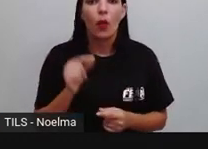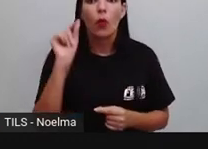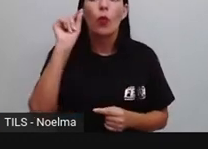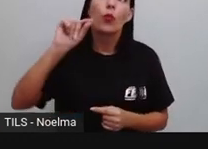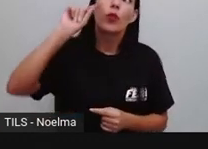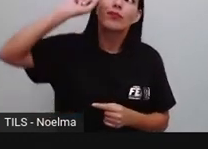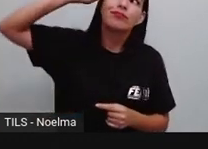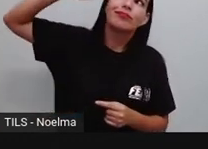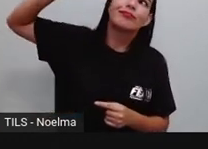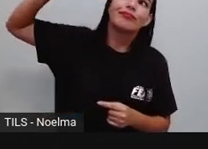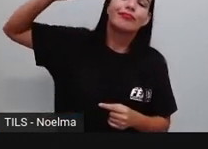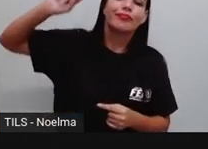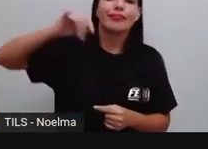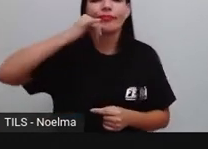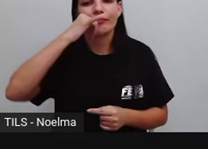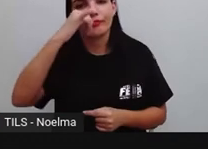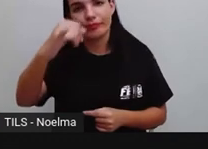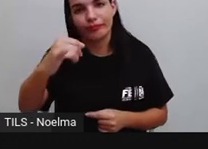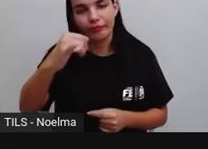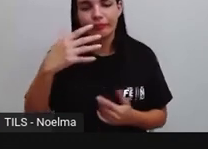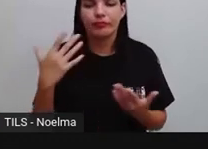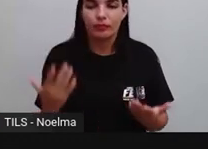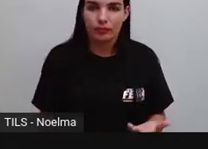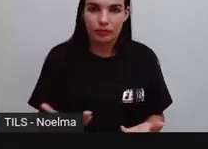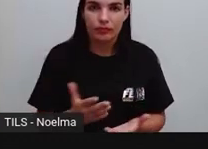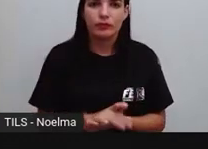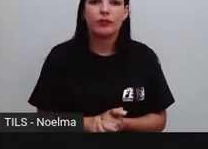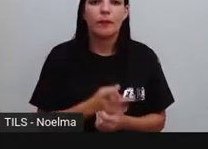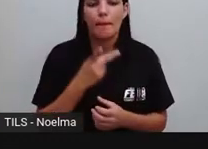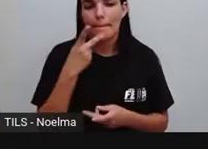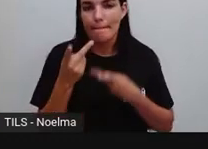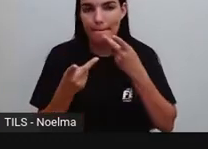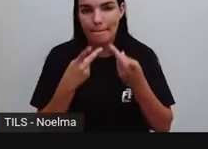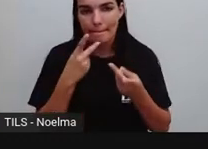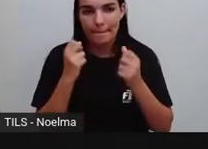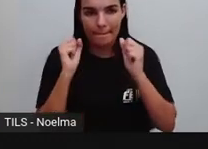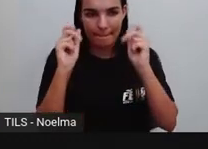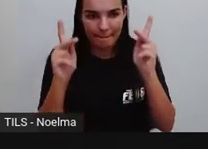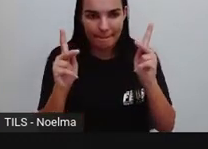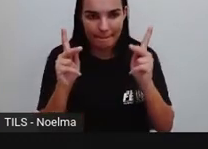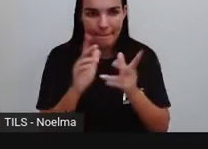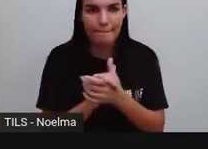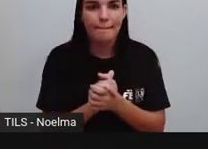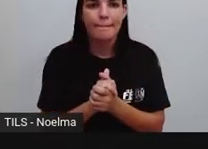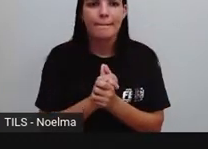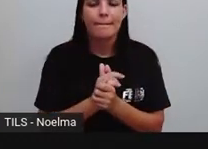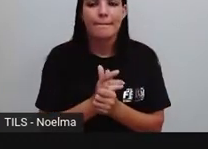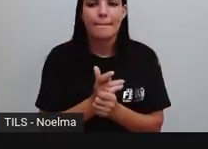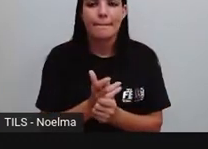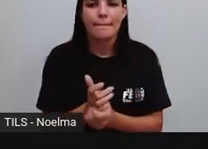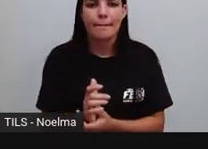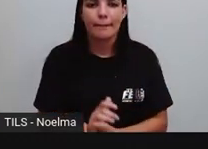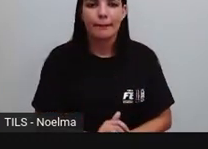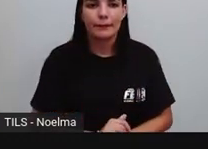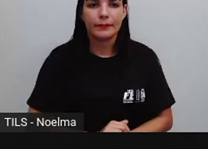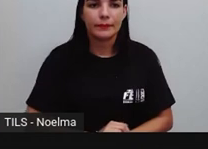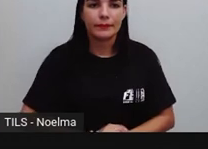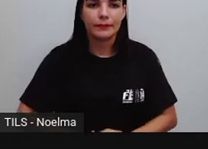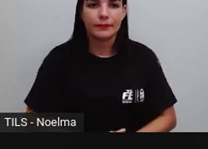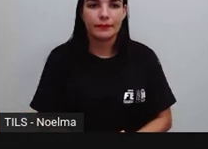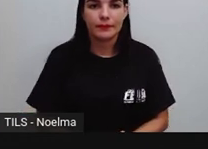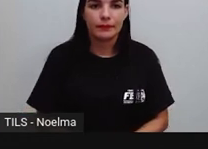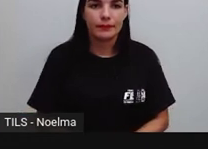se fala, neste caso, a notícia, ela fala de algo, ou de alguém. Então, ela estaria nessa parte aí, de que,